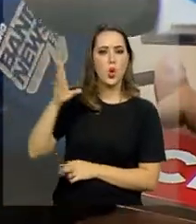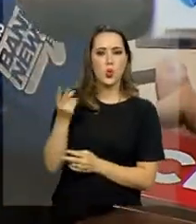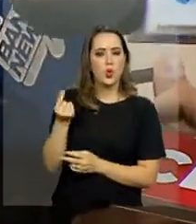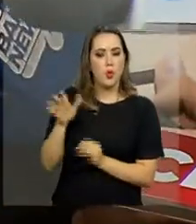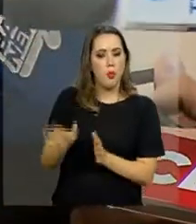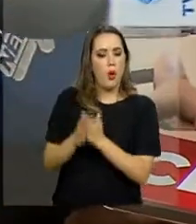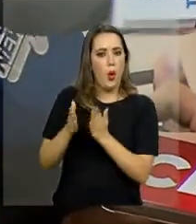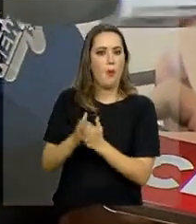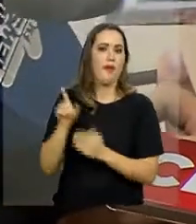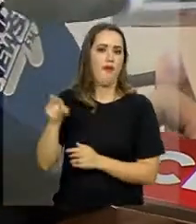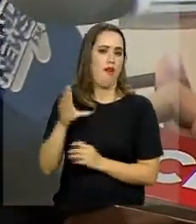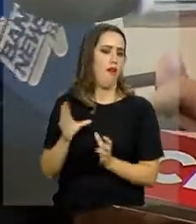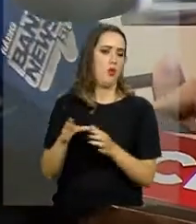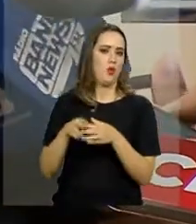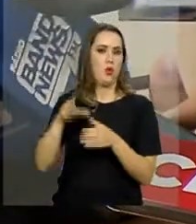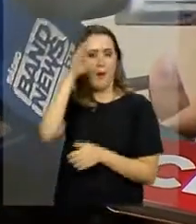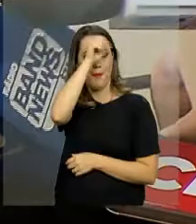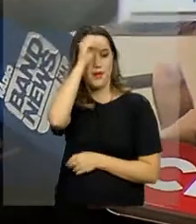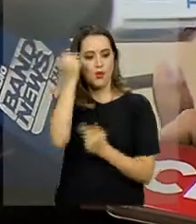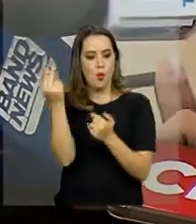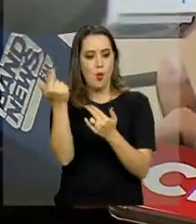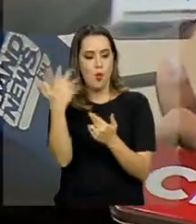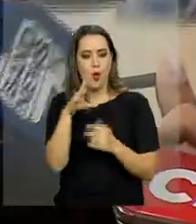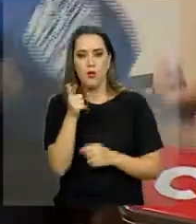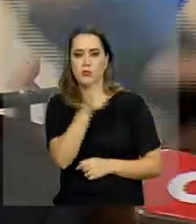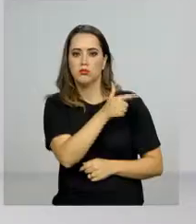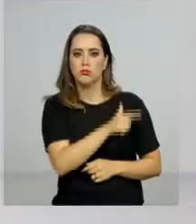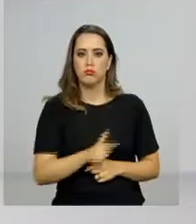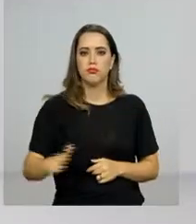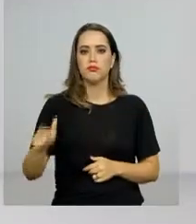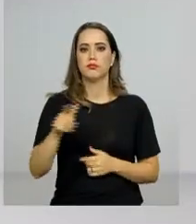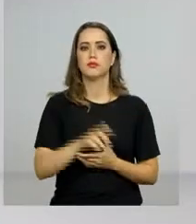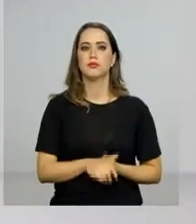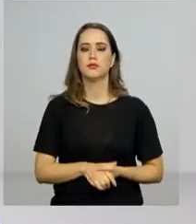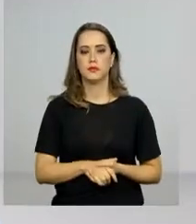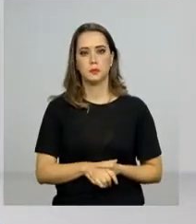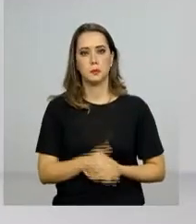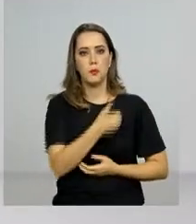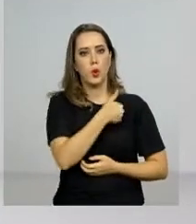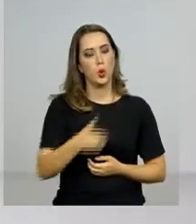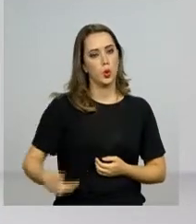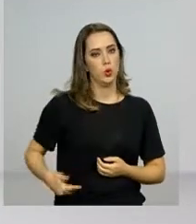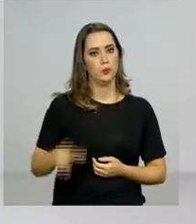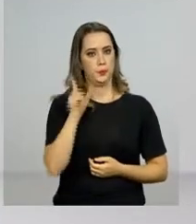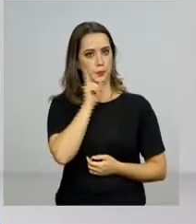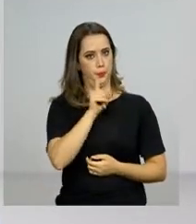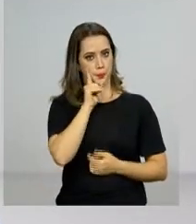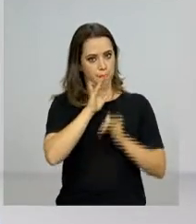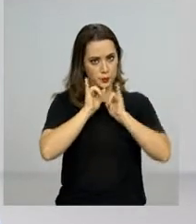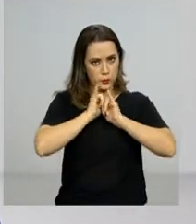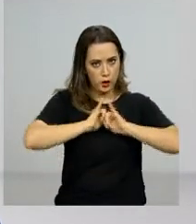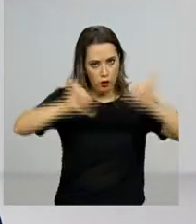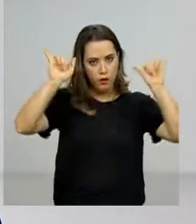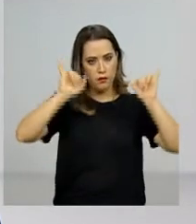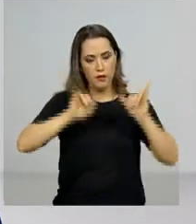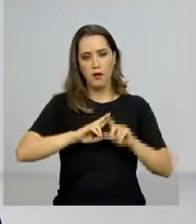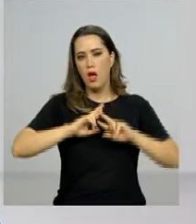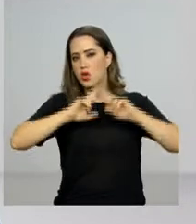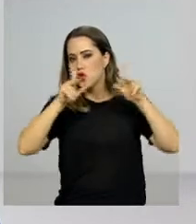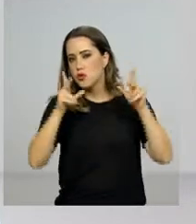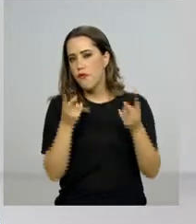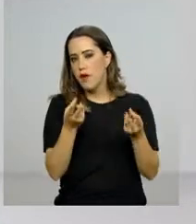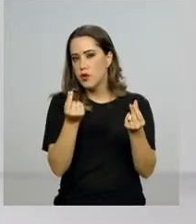o mais baixo, com os alunos aprendendo tanto quanto os demais. O governo dos Estados Unidos anunciou que vai